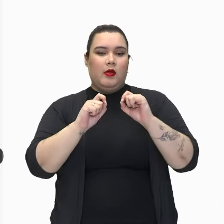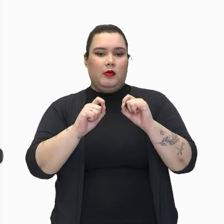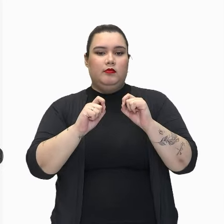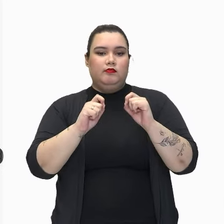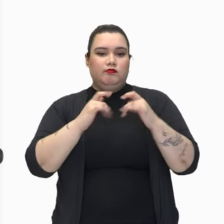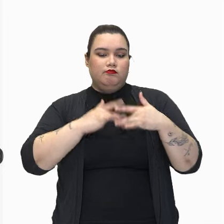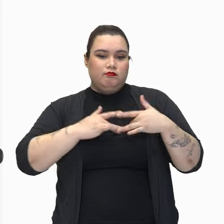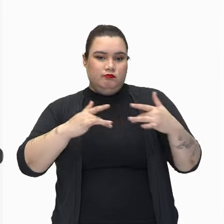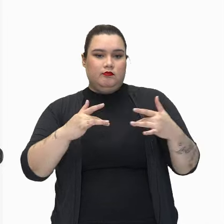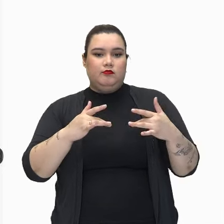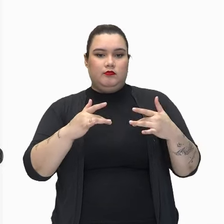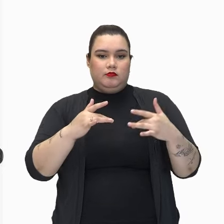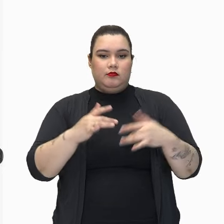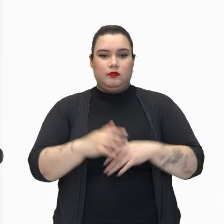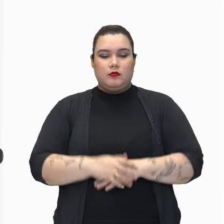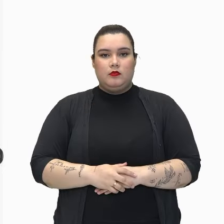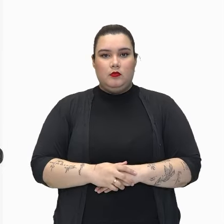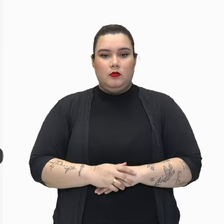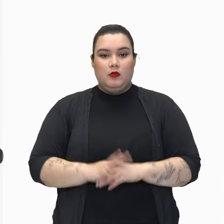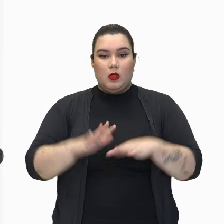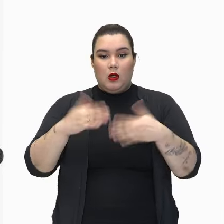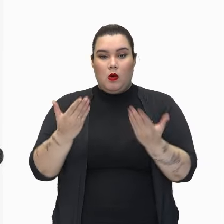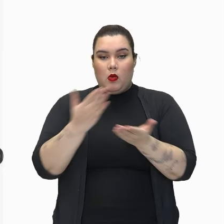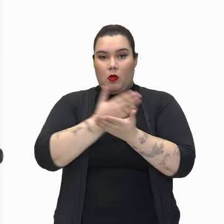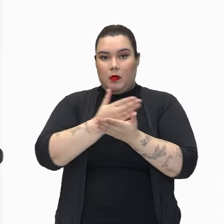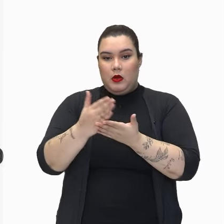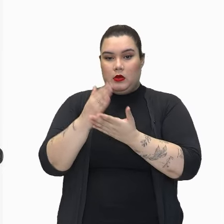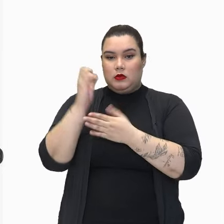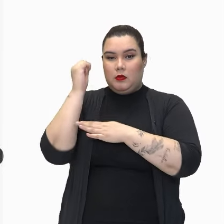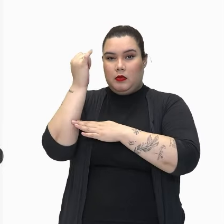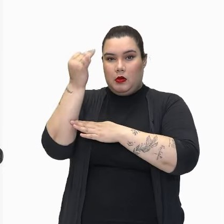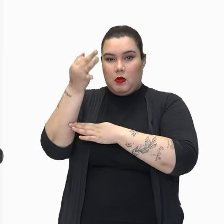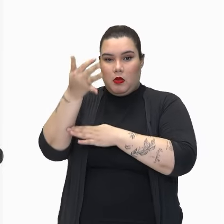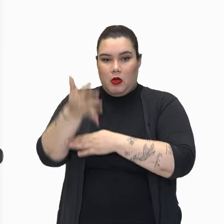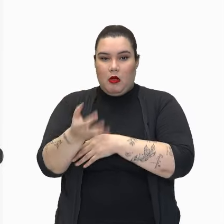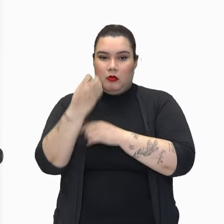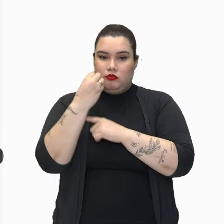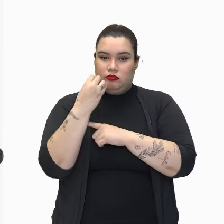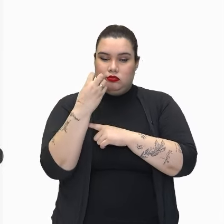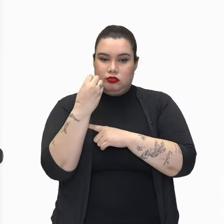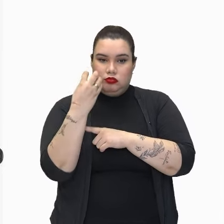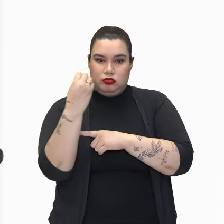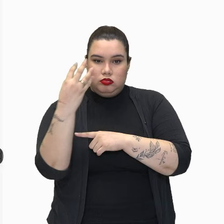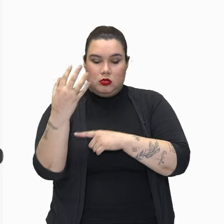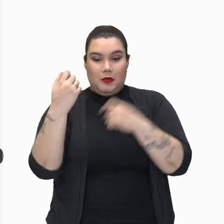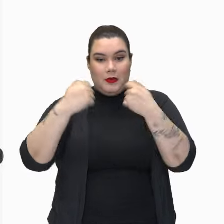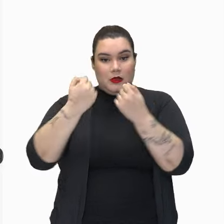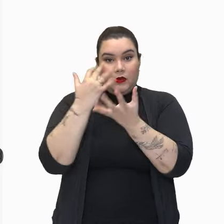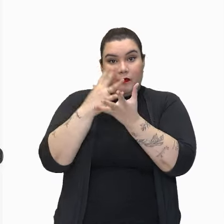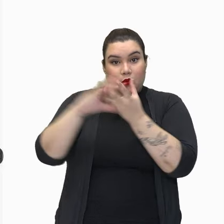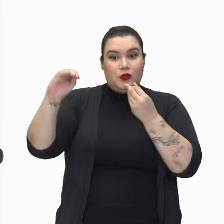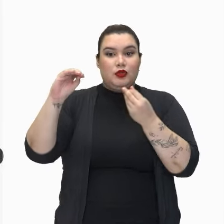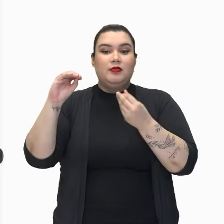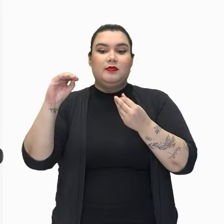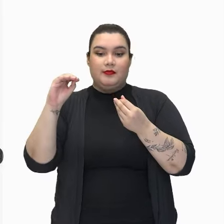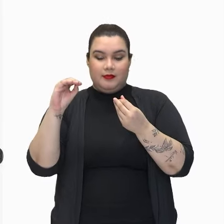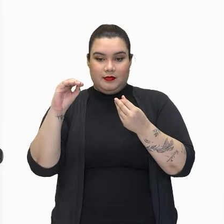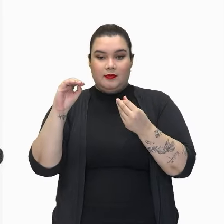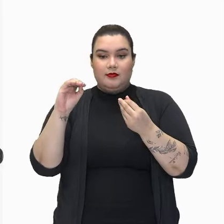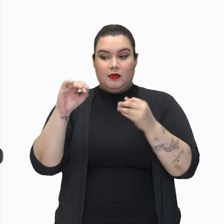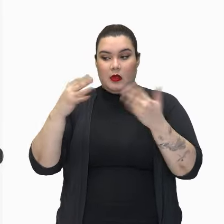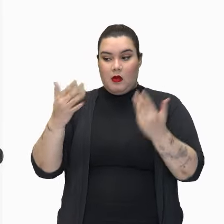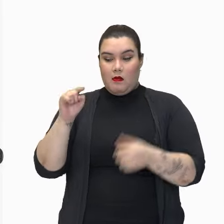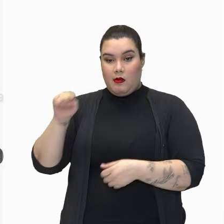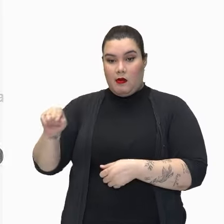paixão. Largaram a noite, porque o começo da viagem teria de ser uma verdadeira escapada. E ao